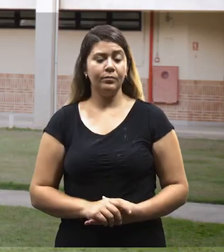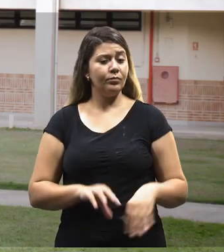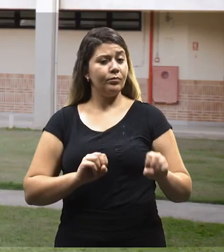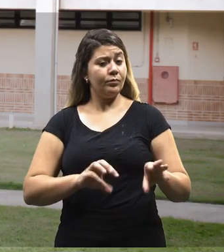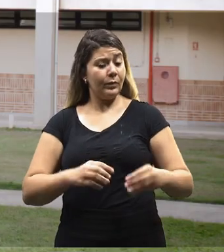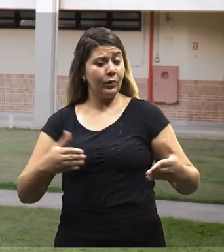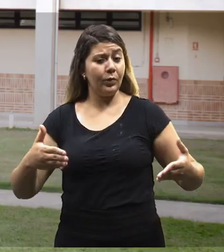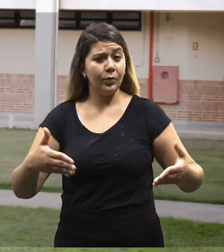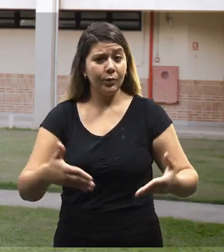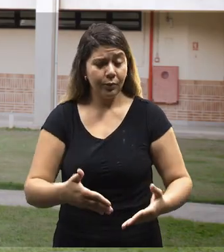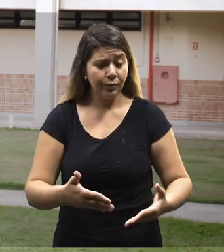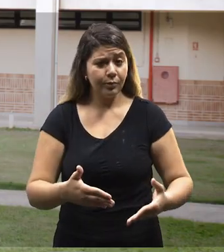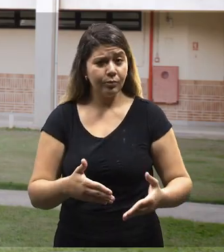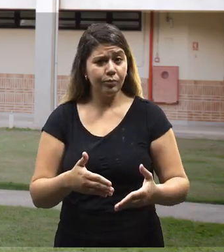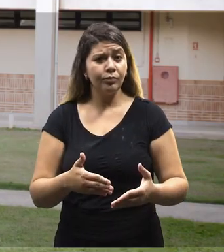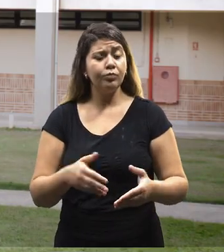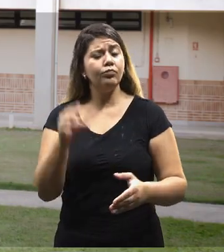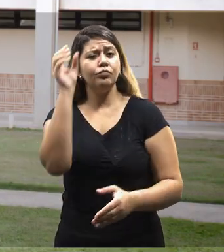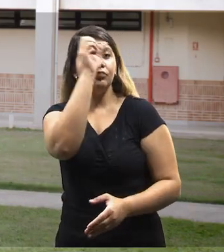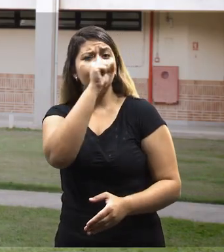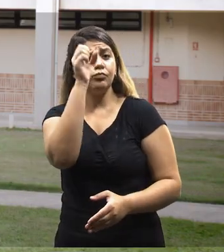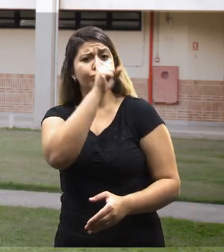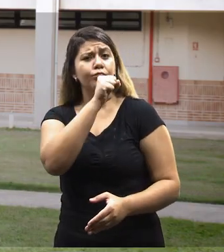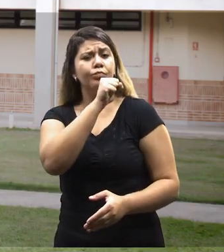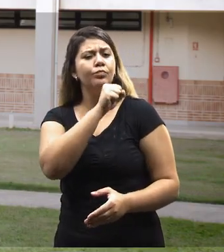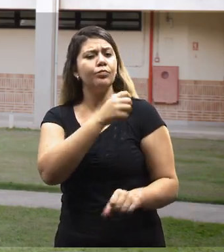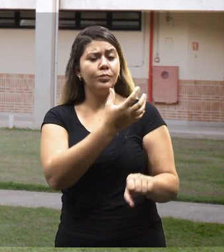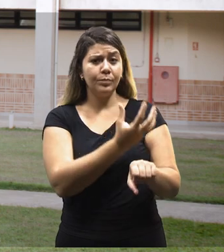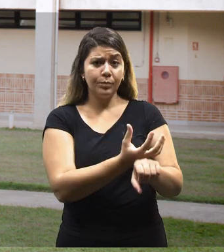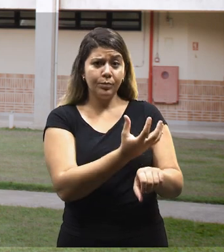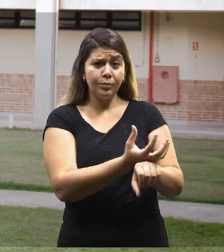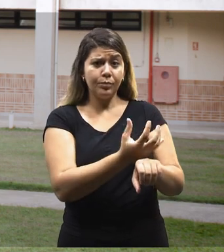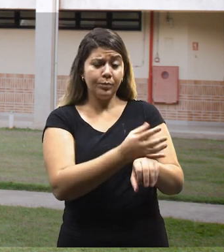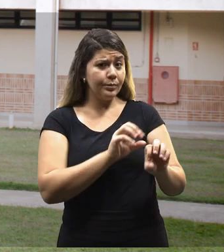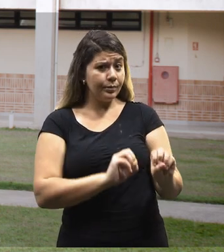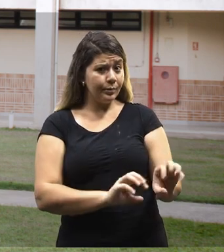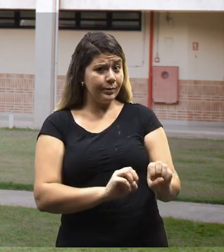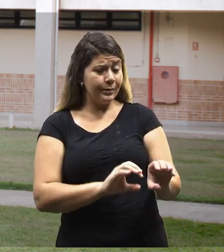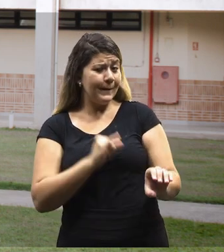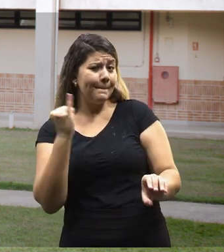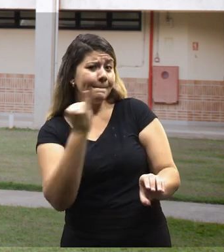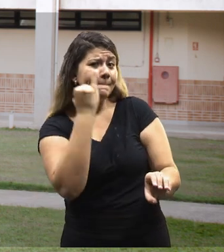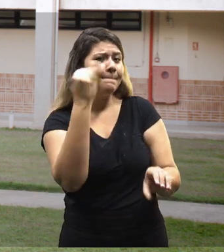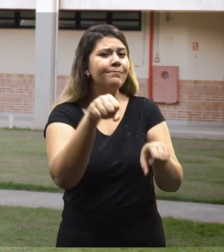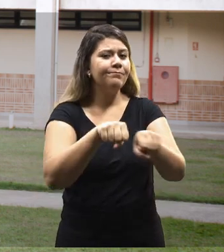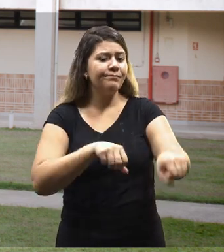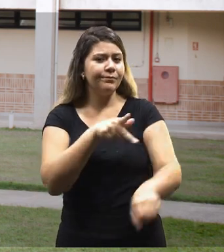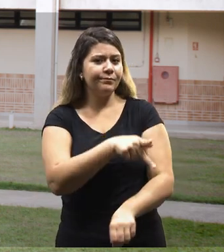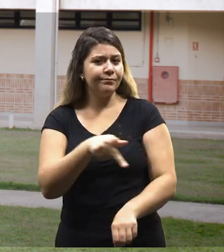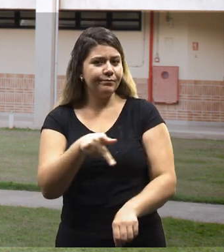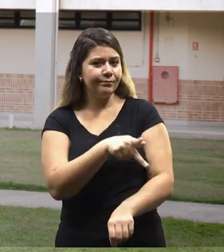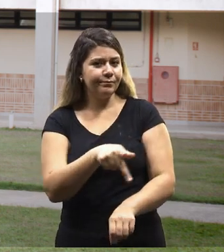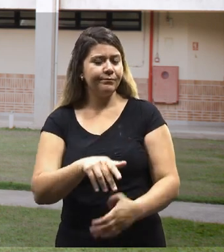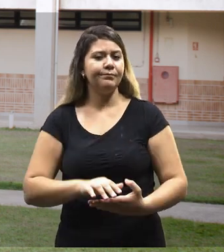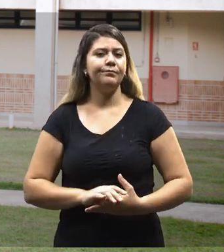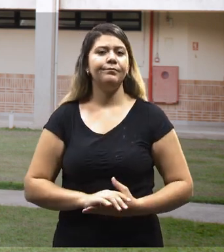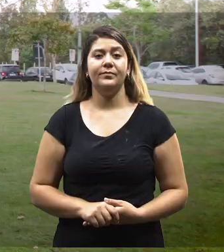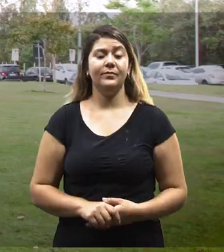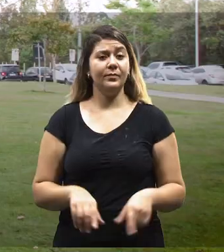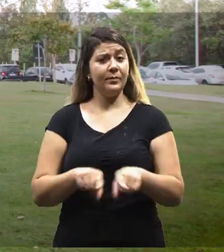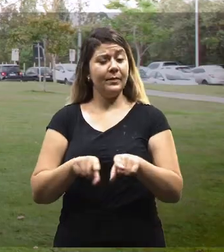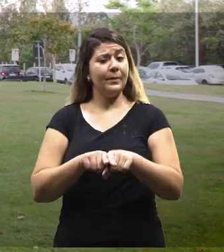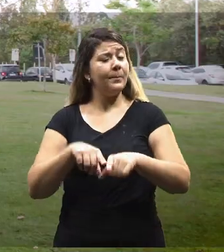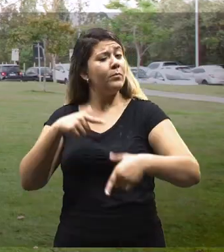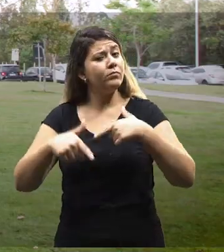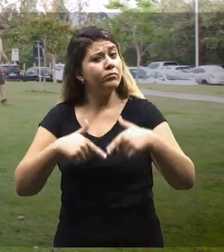planeta. Com o enfoque para a licenciatura, nós aprendemos também matérias de educação, que é muito importante para a nossa formação como professores.